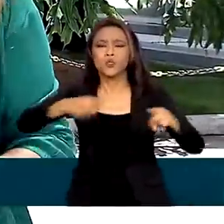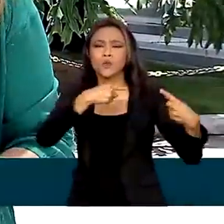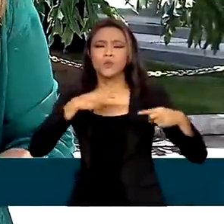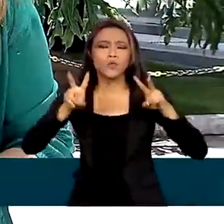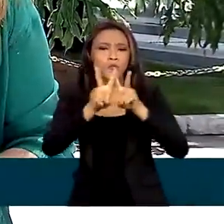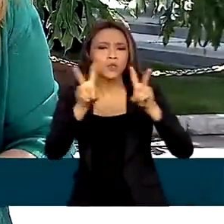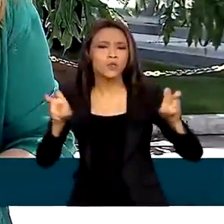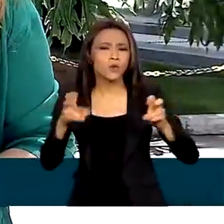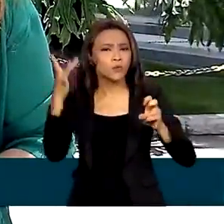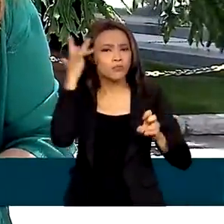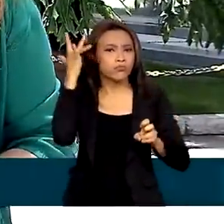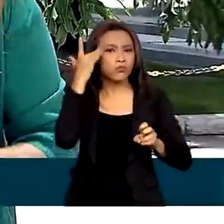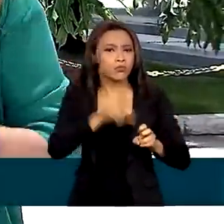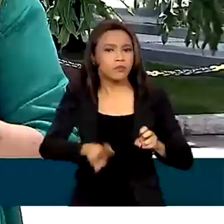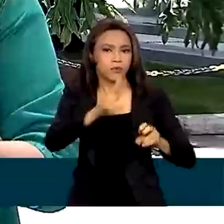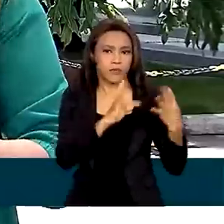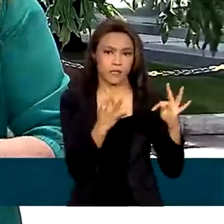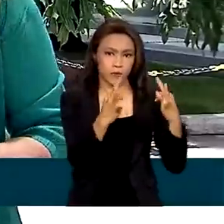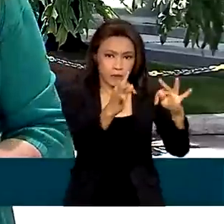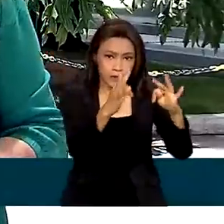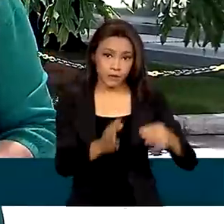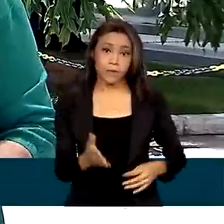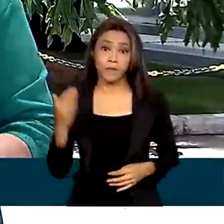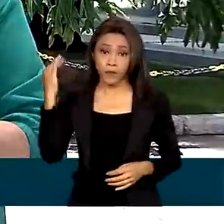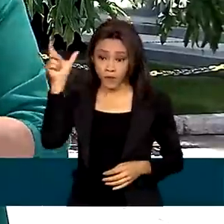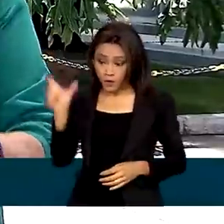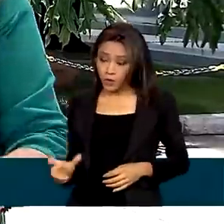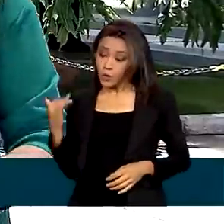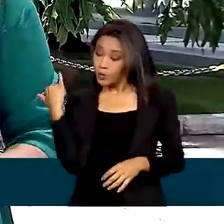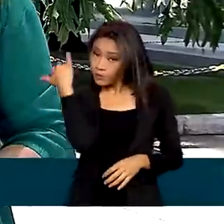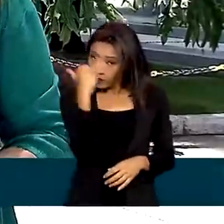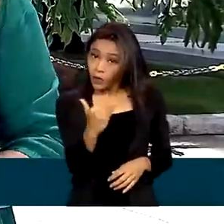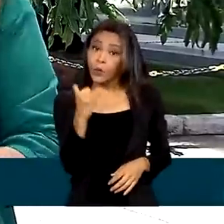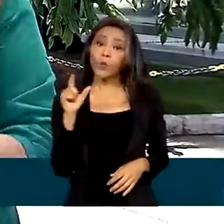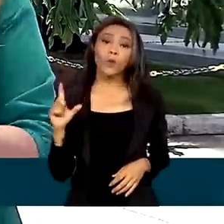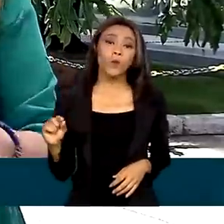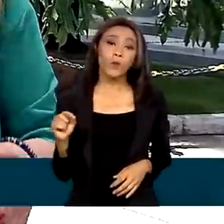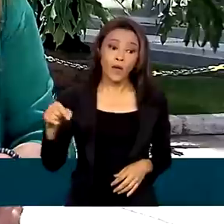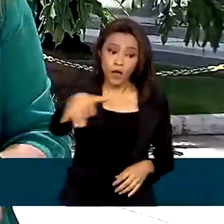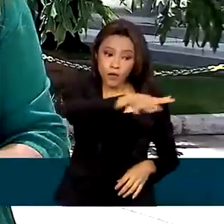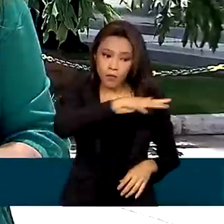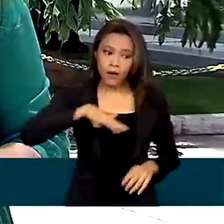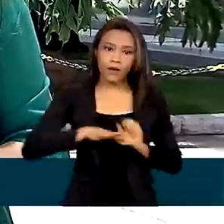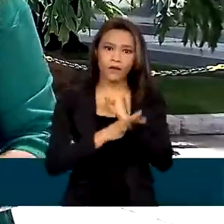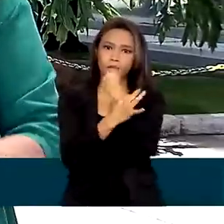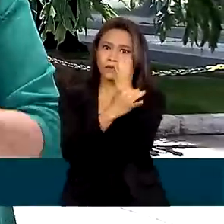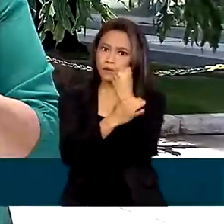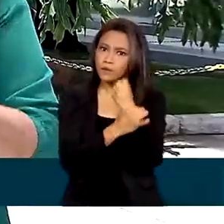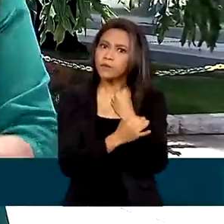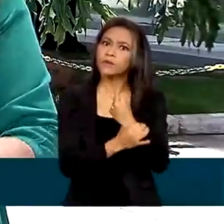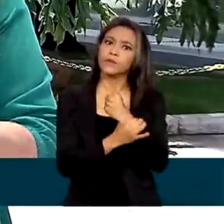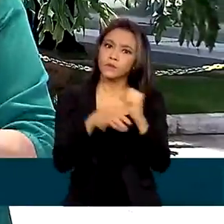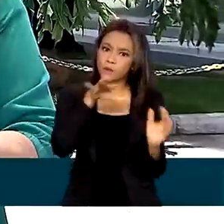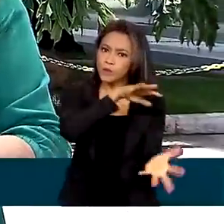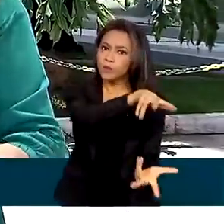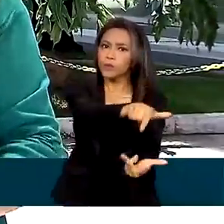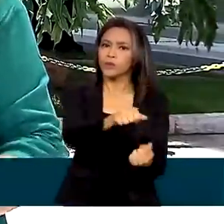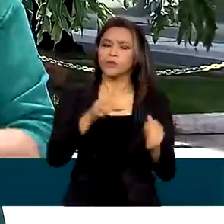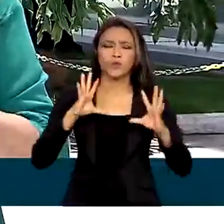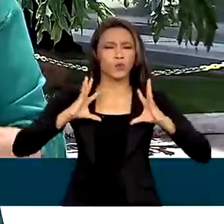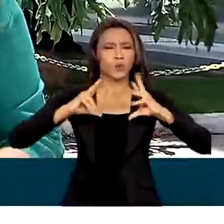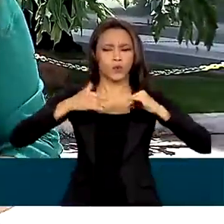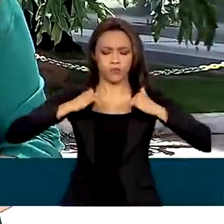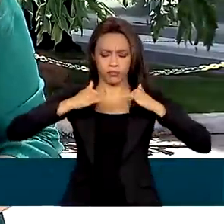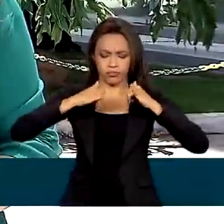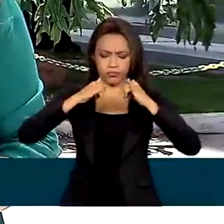Sistema Interligado Nacional. O ministro disse ainda que apesar do setor ser o mais seguro do mundo, todas as linhas